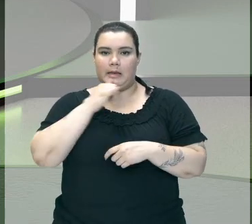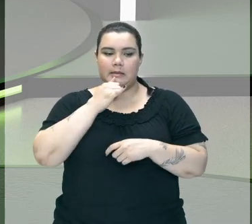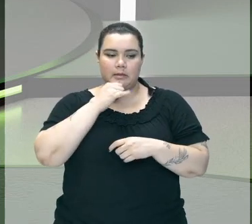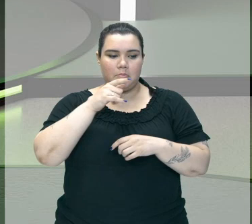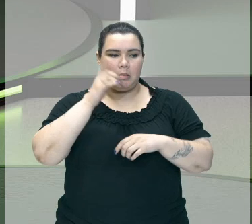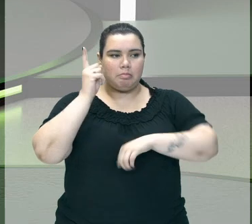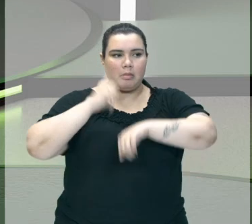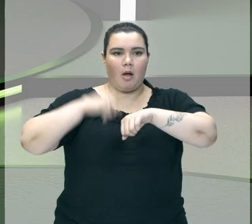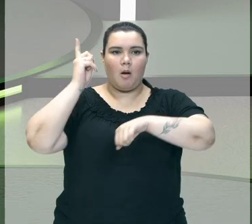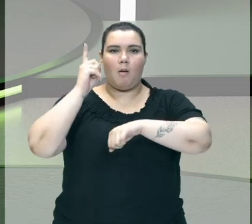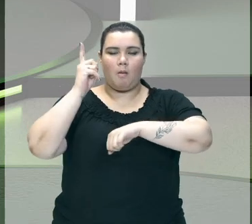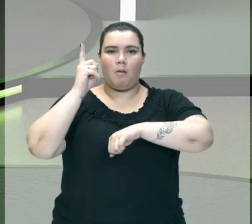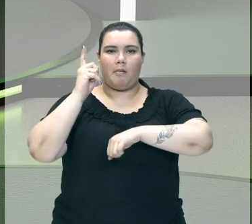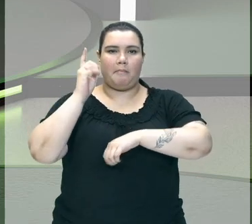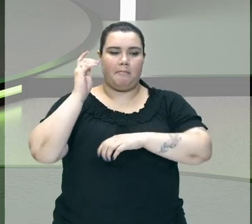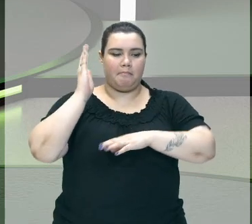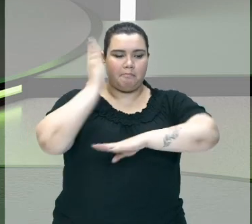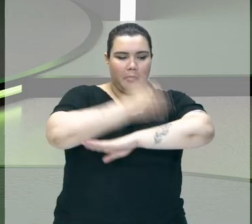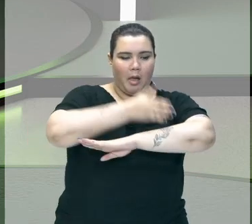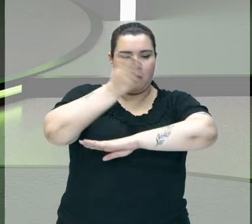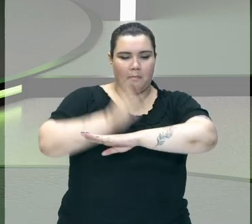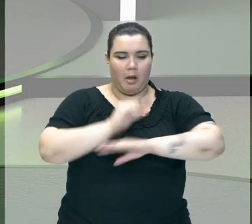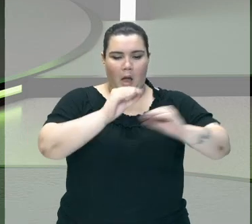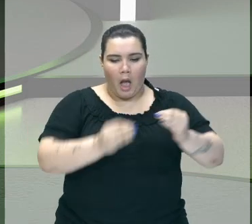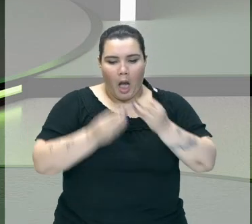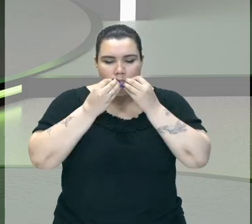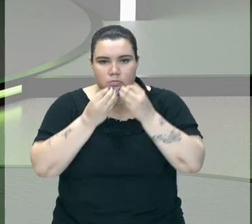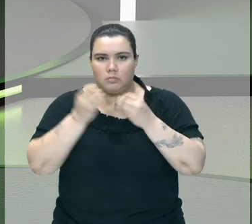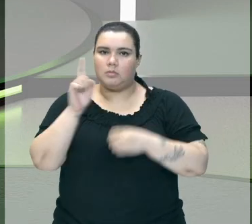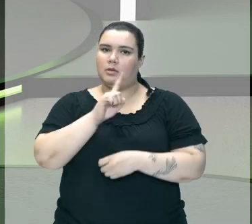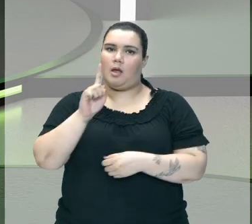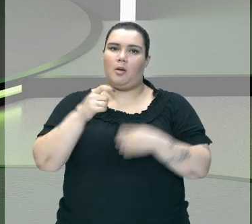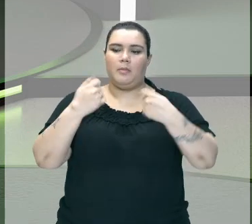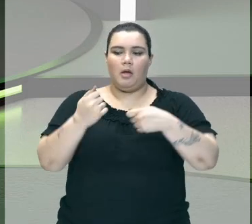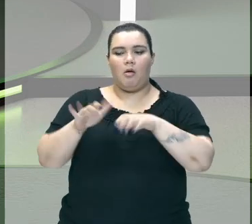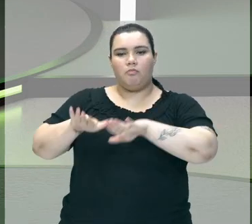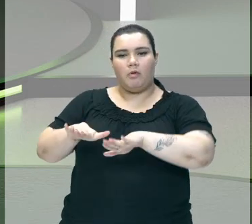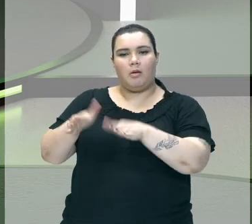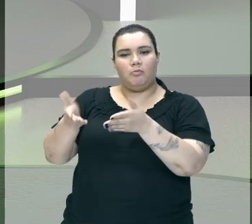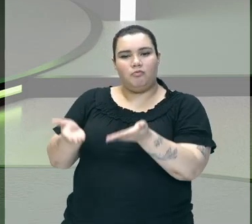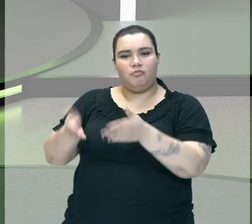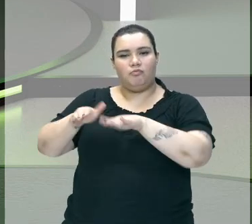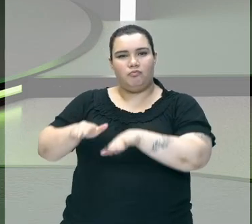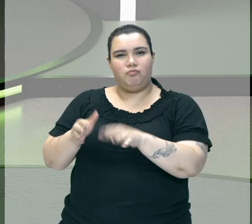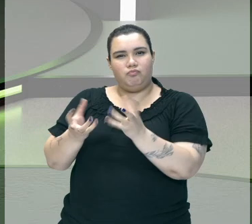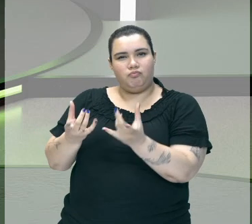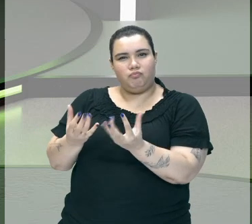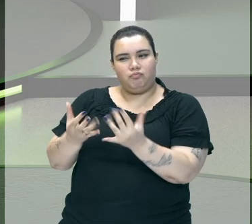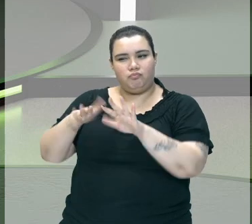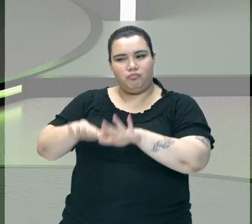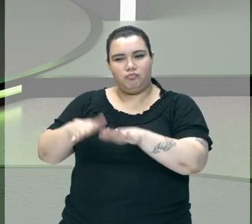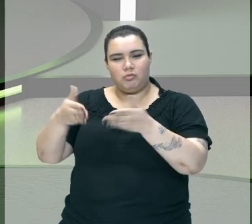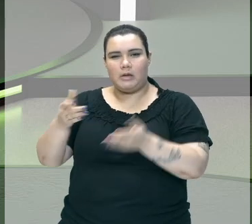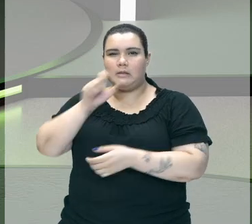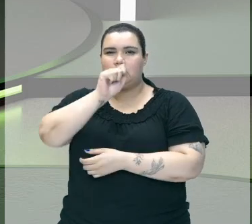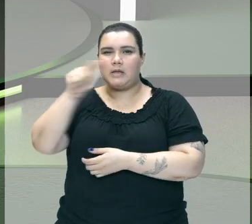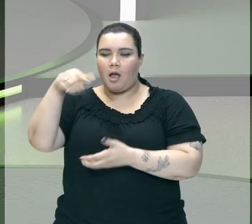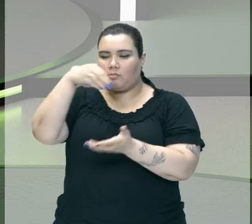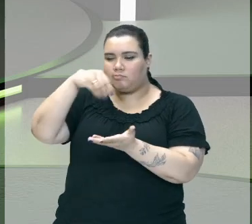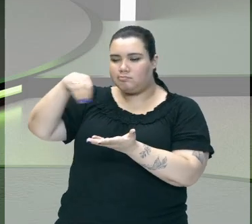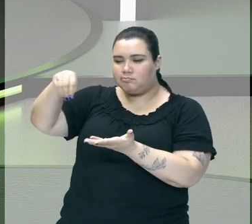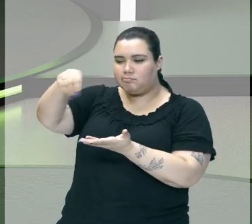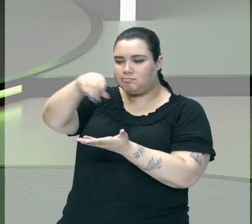crua Nós precisamos assar aquela carne Colocar um salzinho Olha aí Está dando até fome de ver aquela picanha nessa imagem